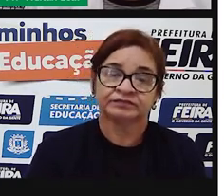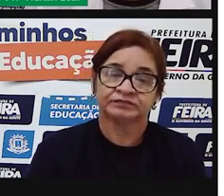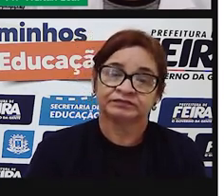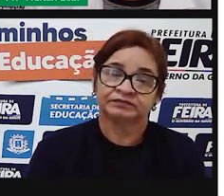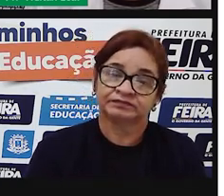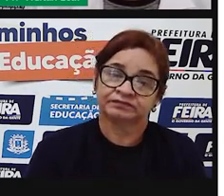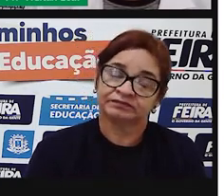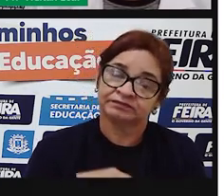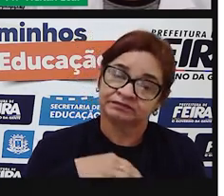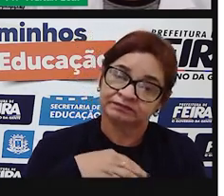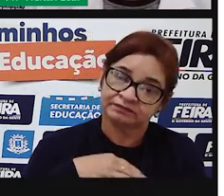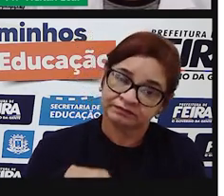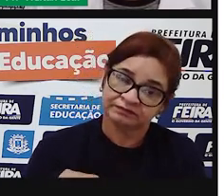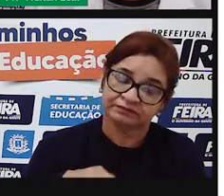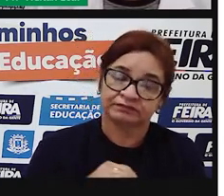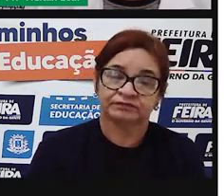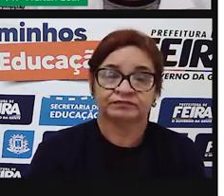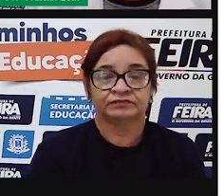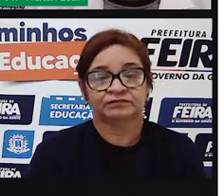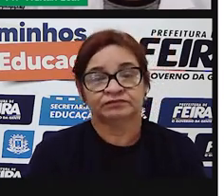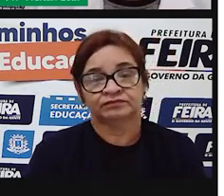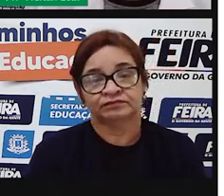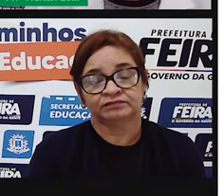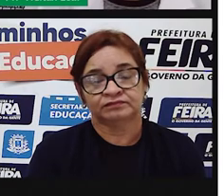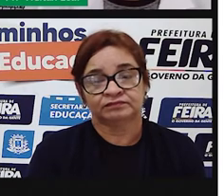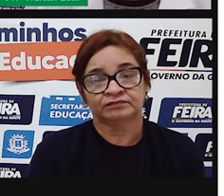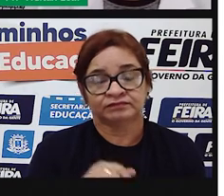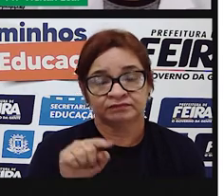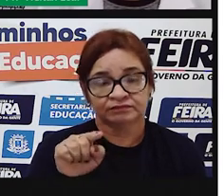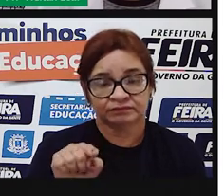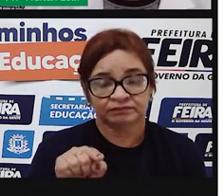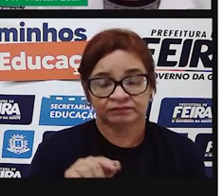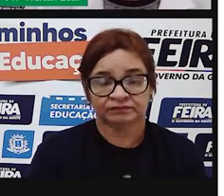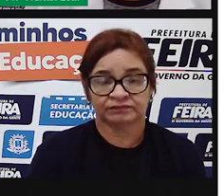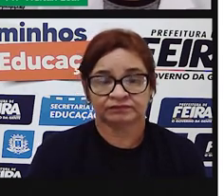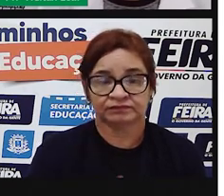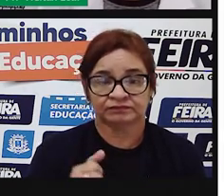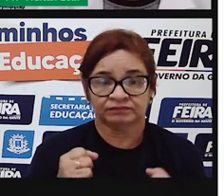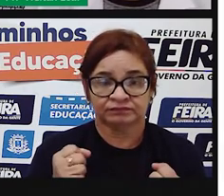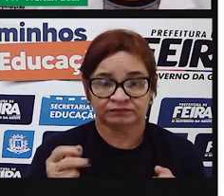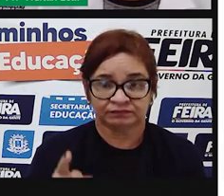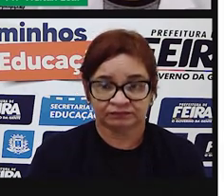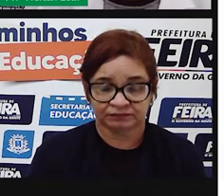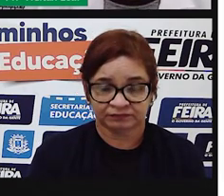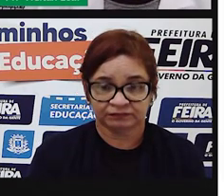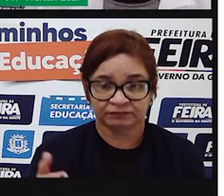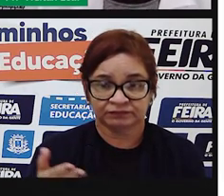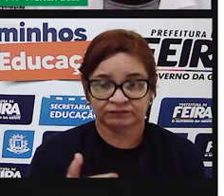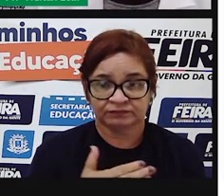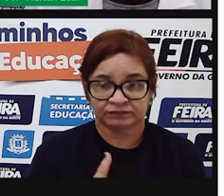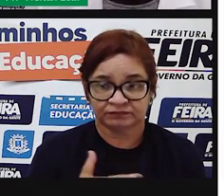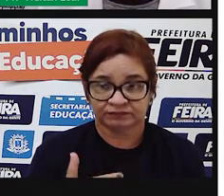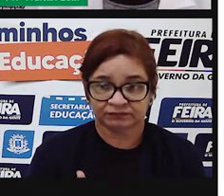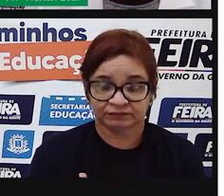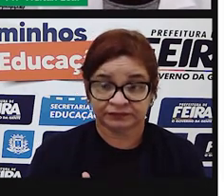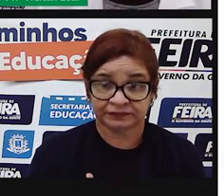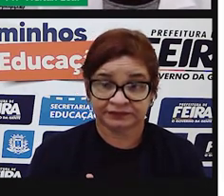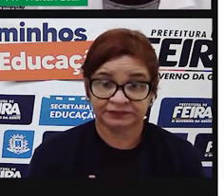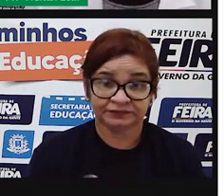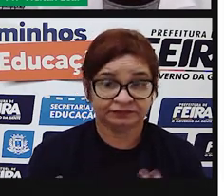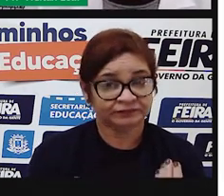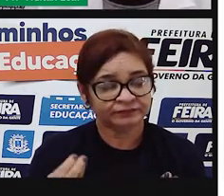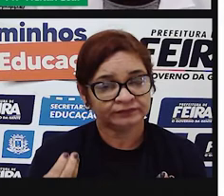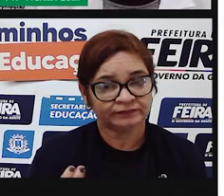por lá a aula anterior, pontuação 1, que agora nós vamos dar continuidade. Então,